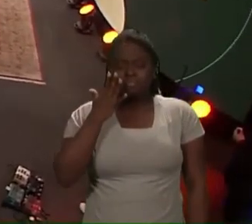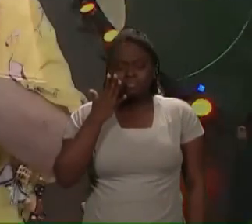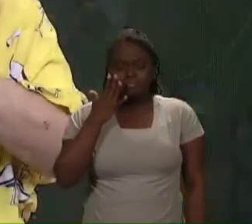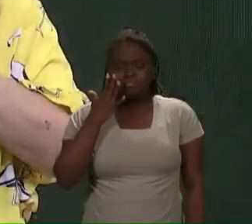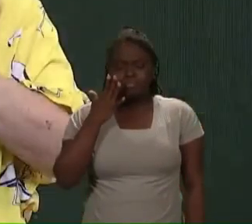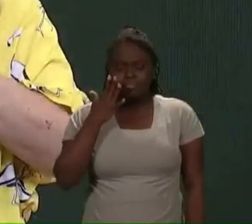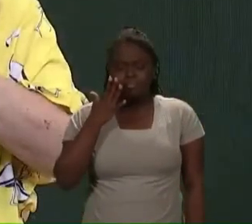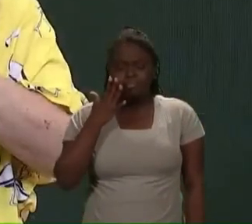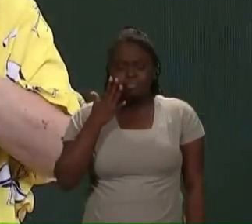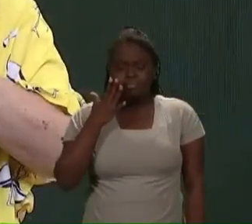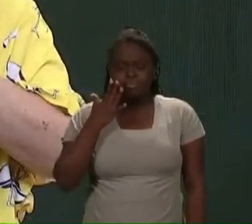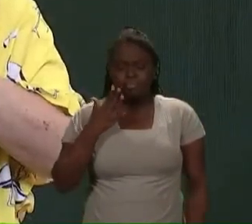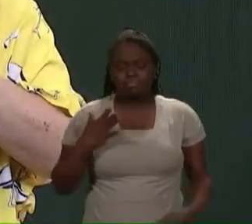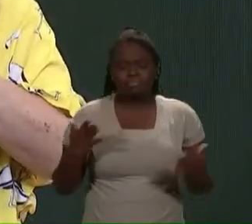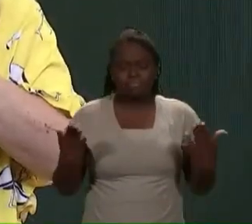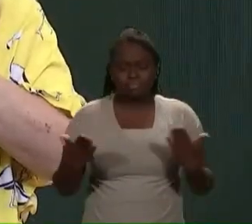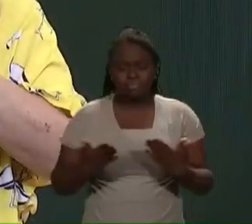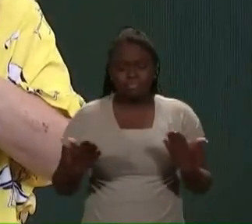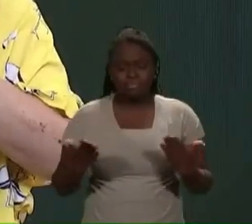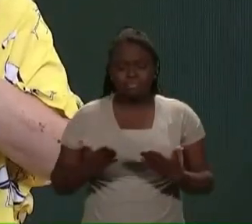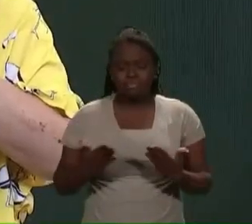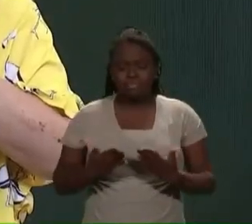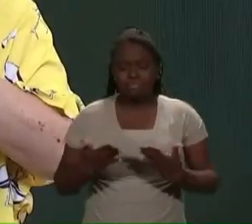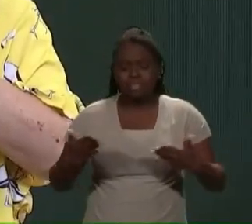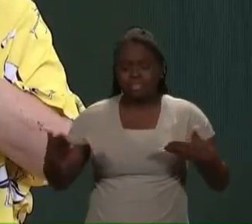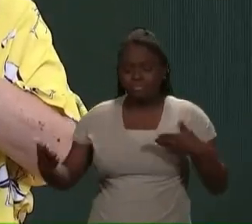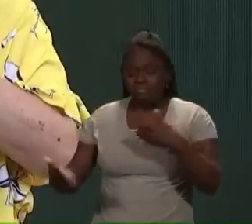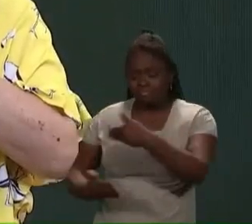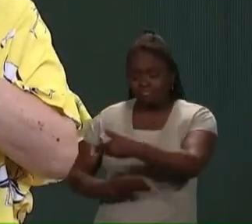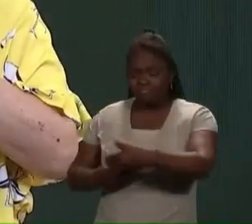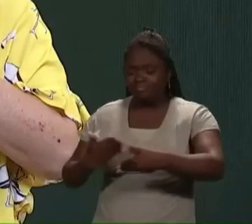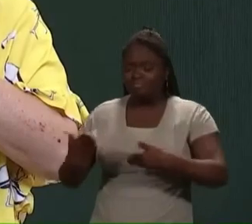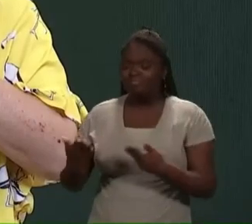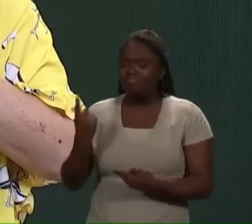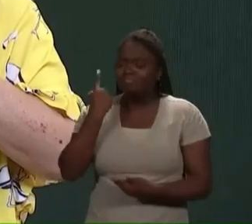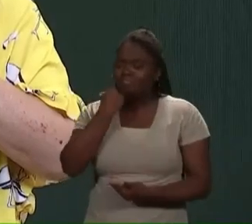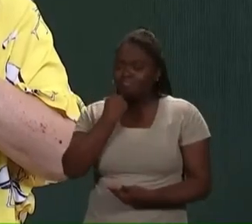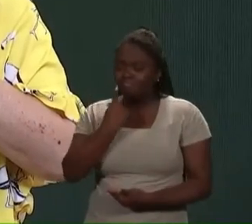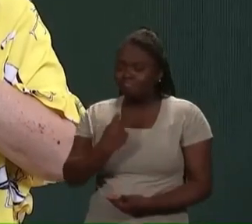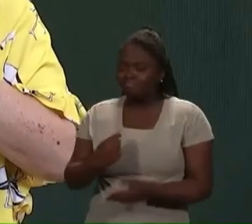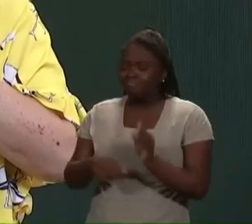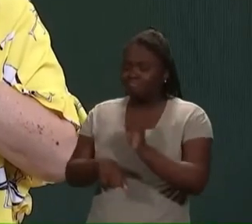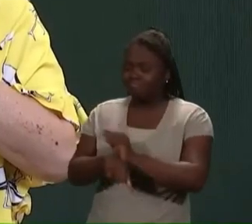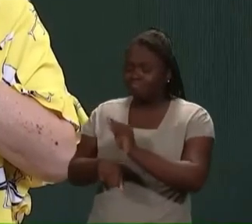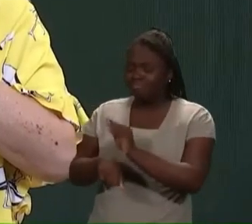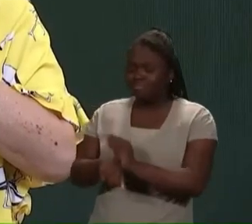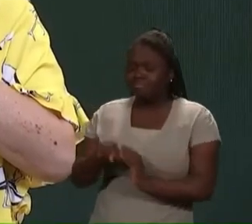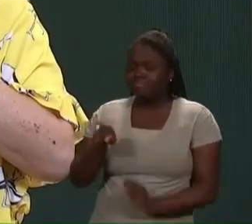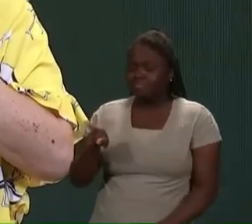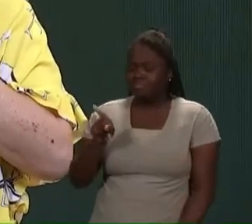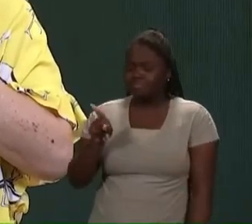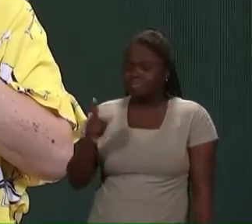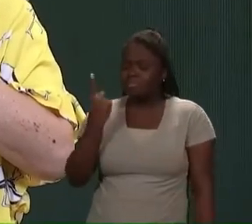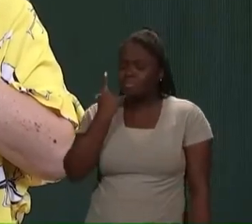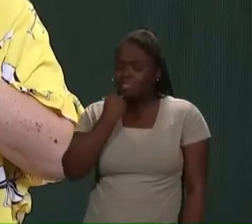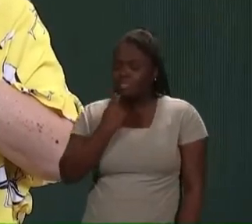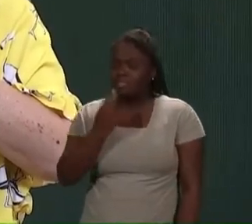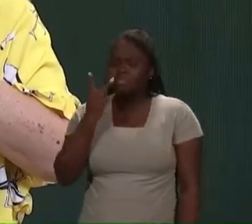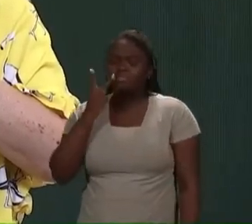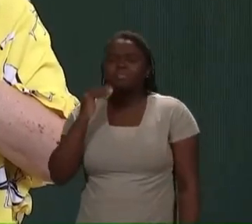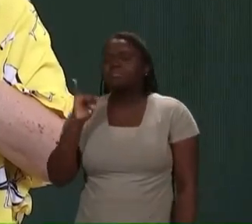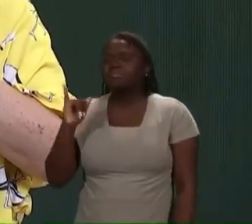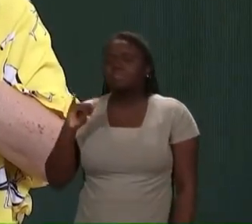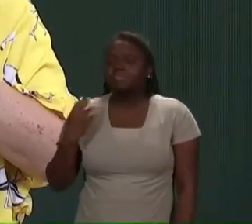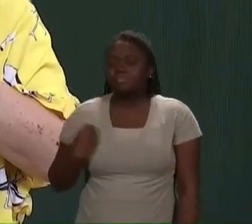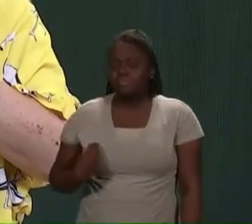nas mãos do favor do pastor Flavinho. Preserva-o, Pai, com a vida. Preserva-o com